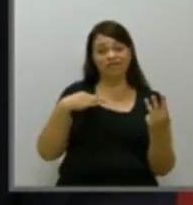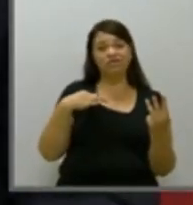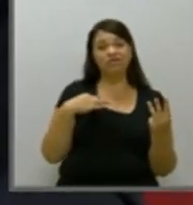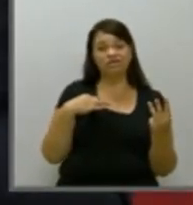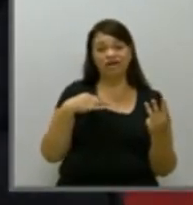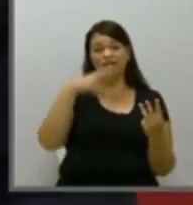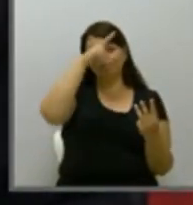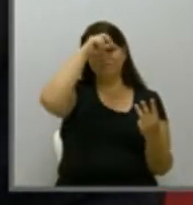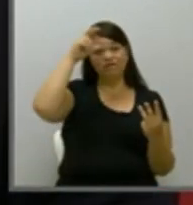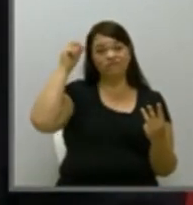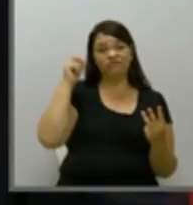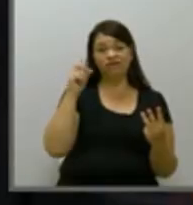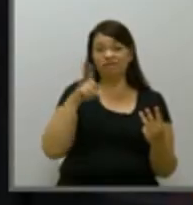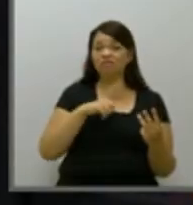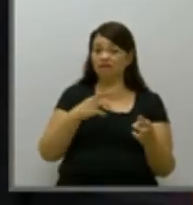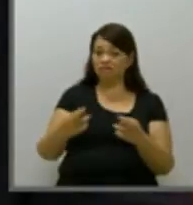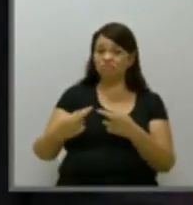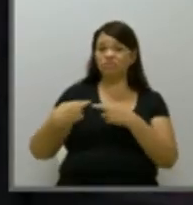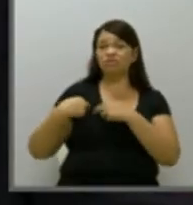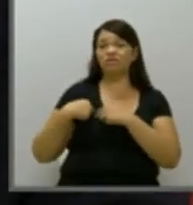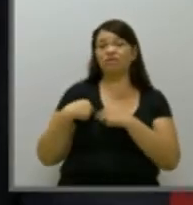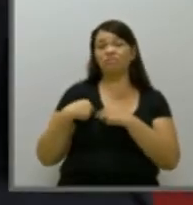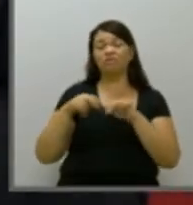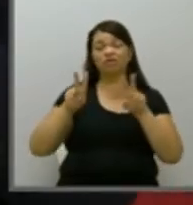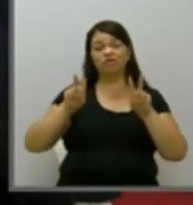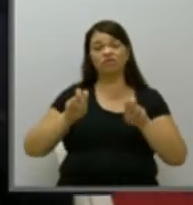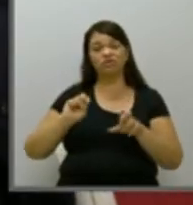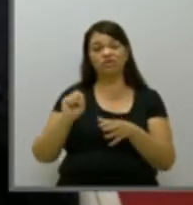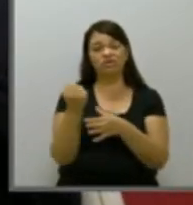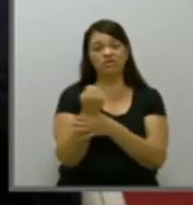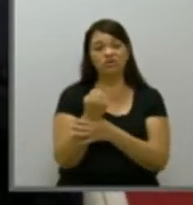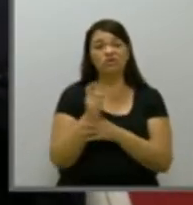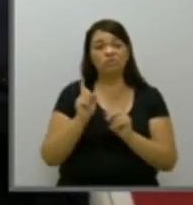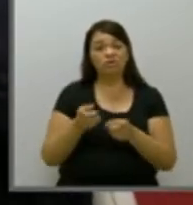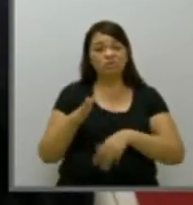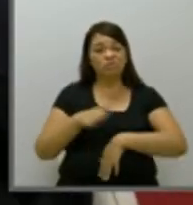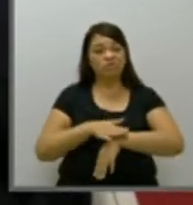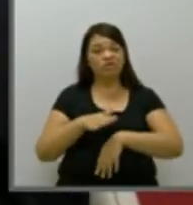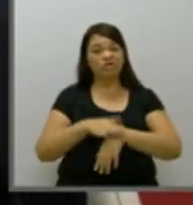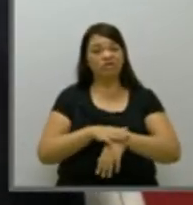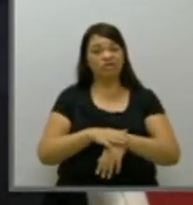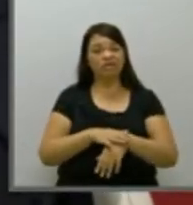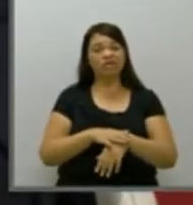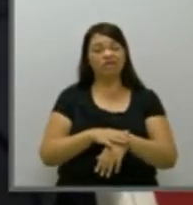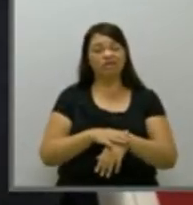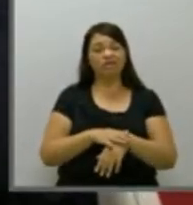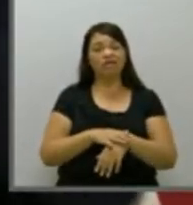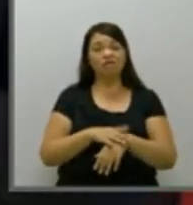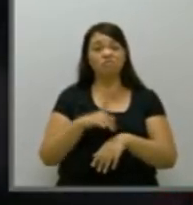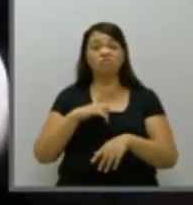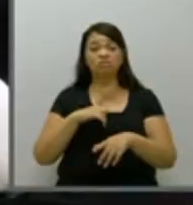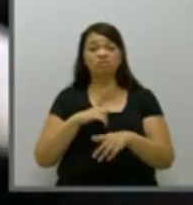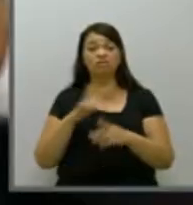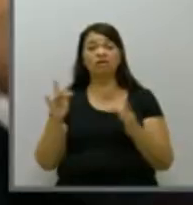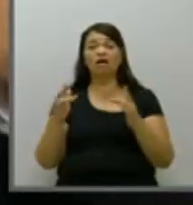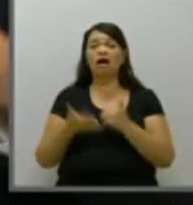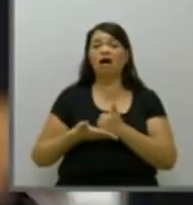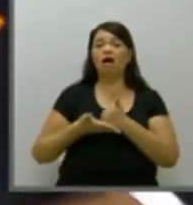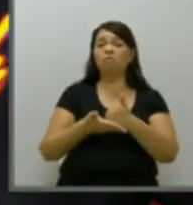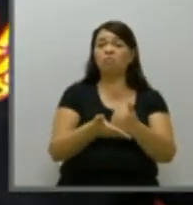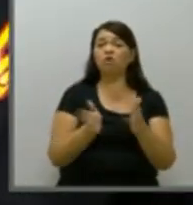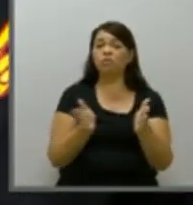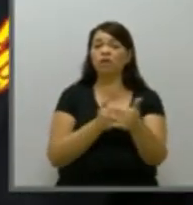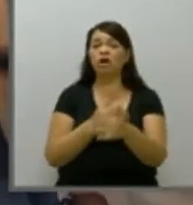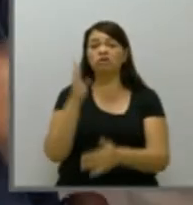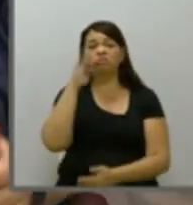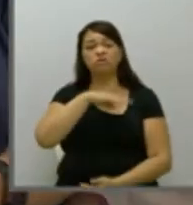e a prefeita, que têm responsabilidade com o tema da segurança e, ao mesmo tempo que o tema da segurança é uma responsabilidade estadual, apoia o pacote de maldade do